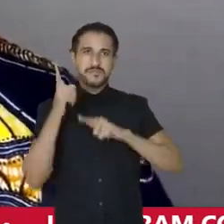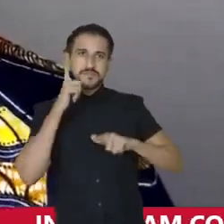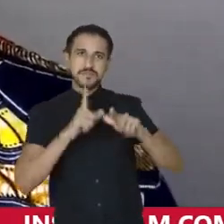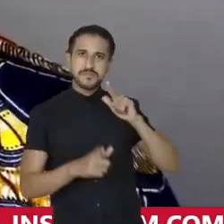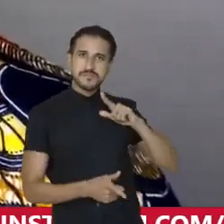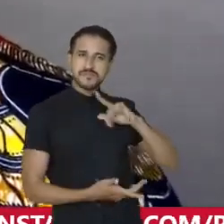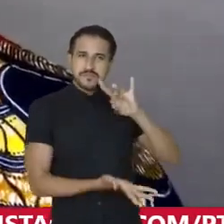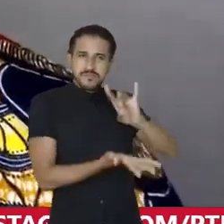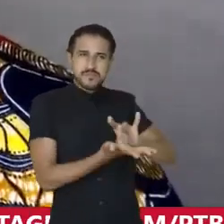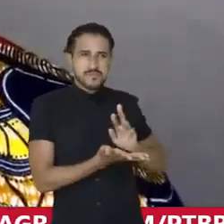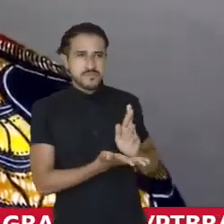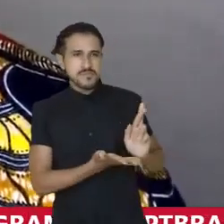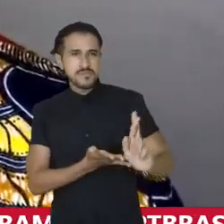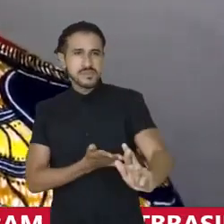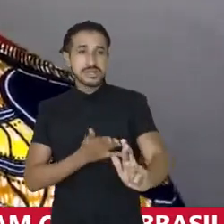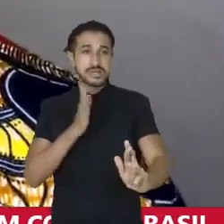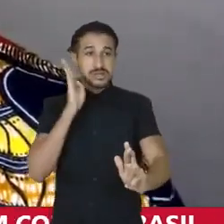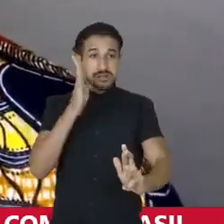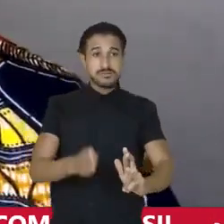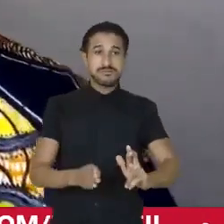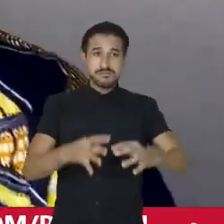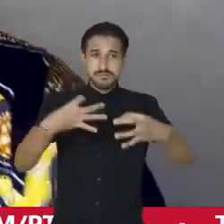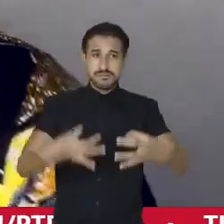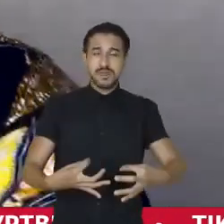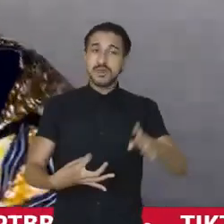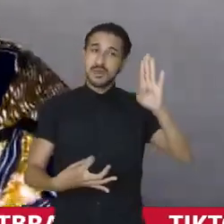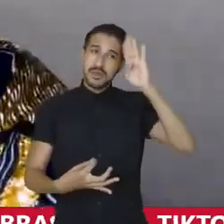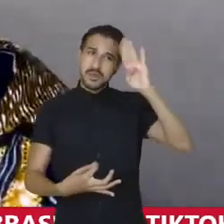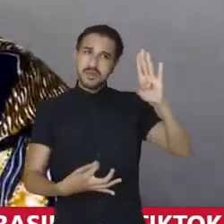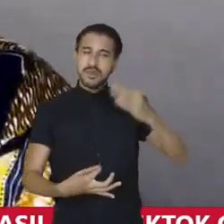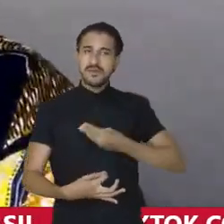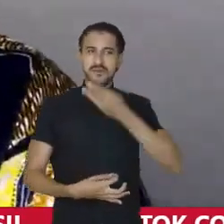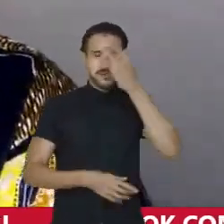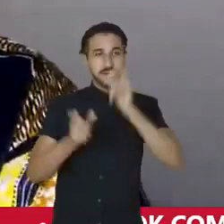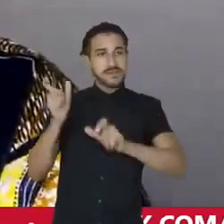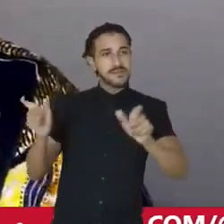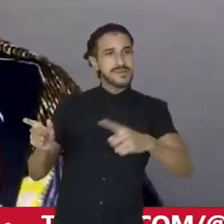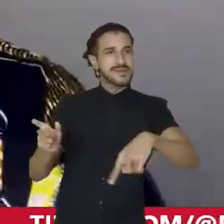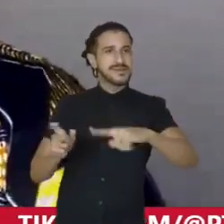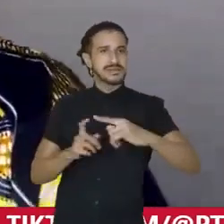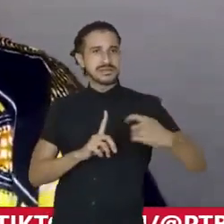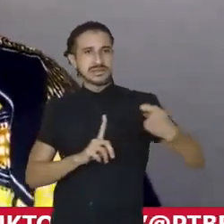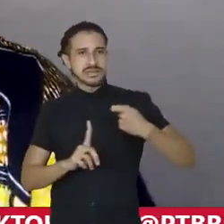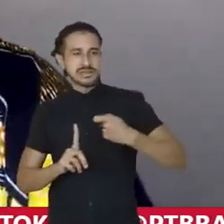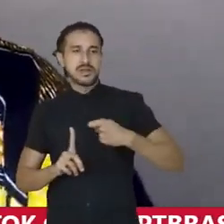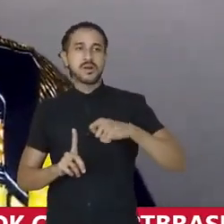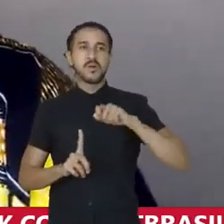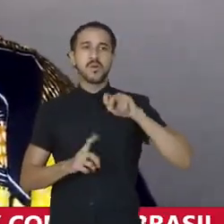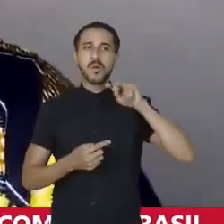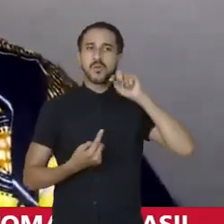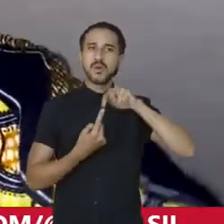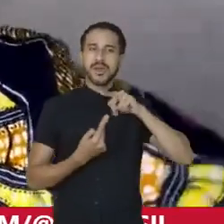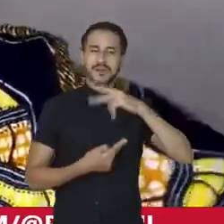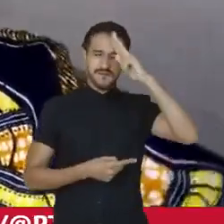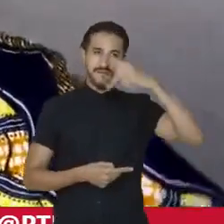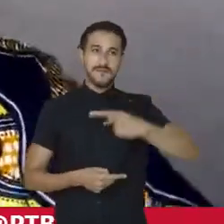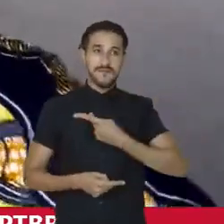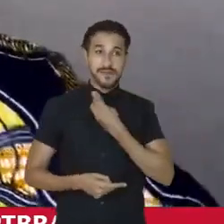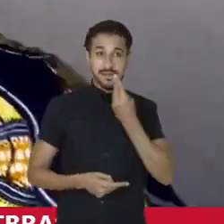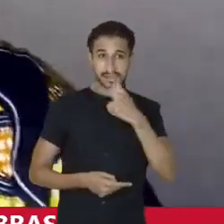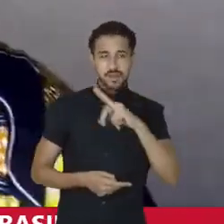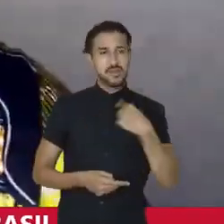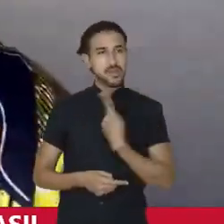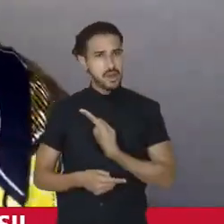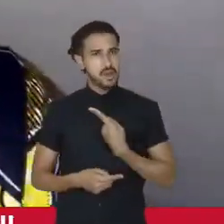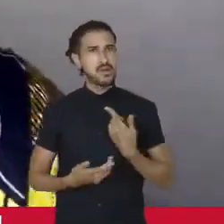efetivamente resultado direto e concreto, principalmente na vida das pessoas que são perseguidas por serem quem são. Então, gente